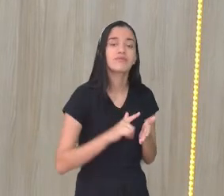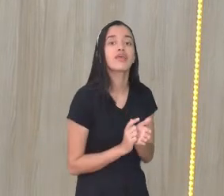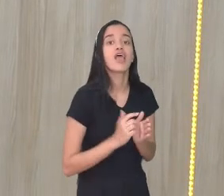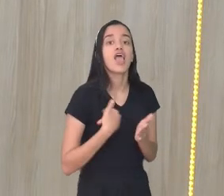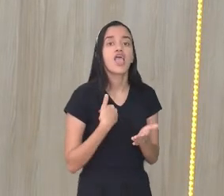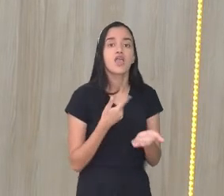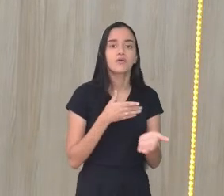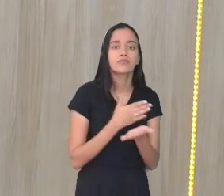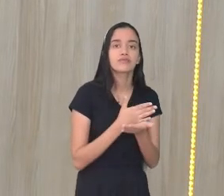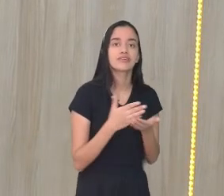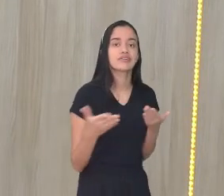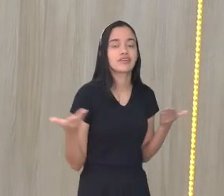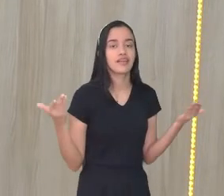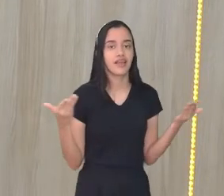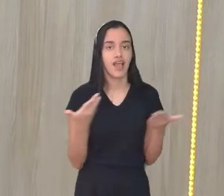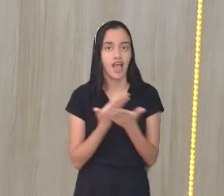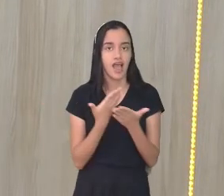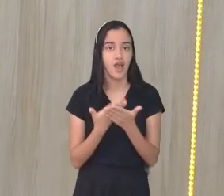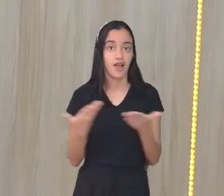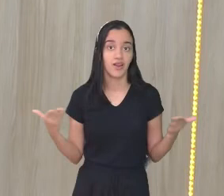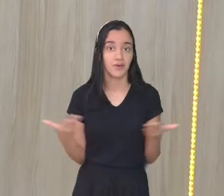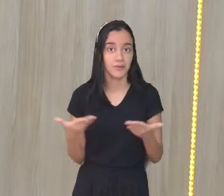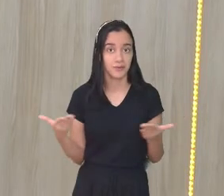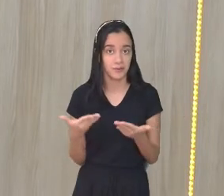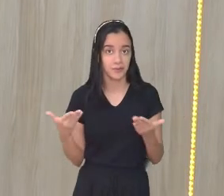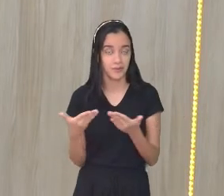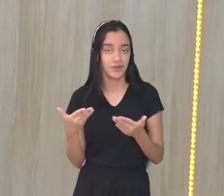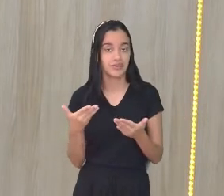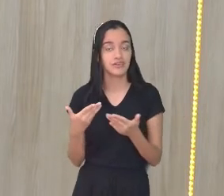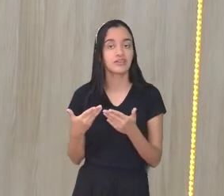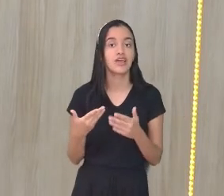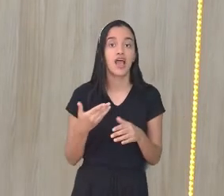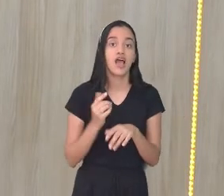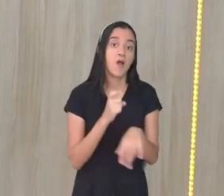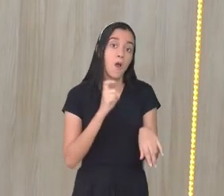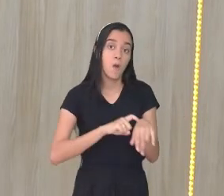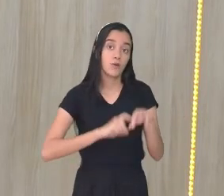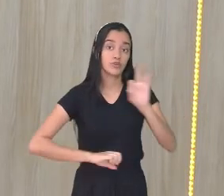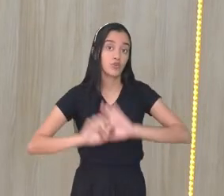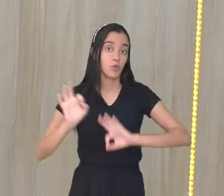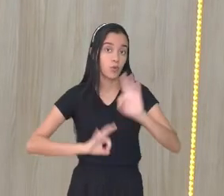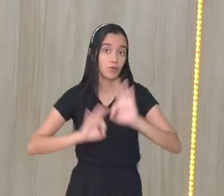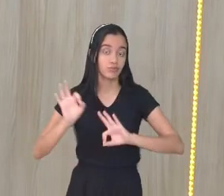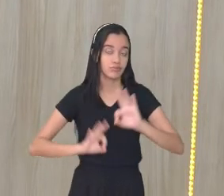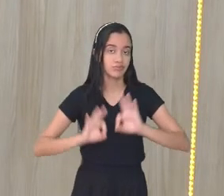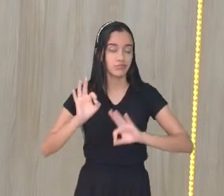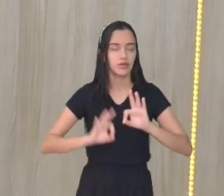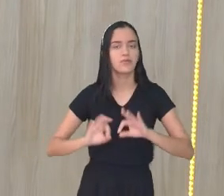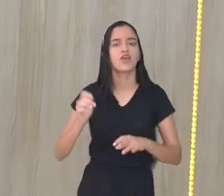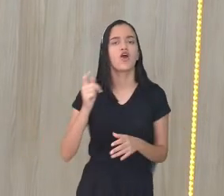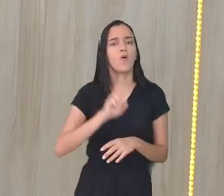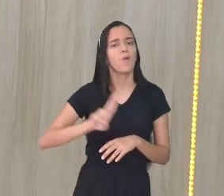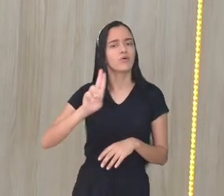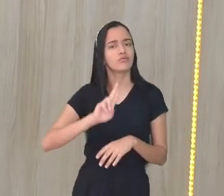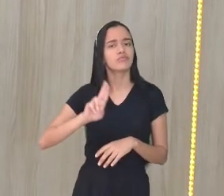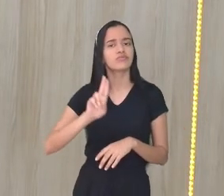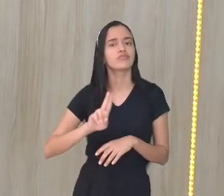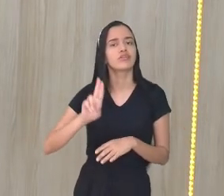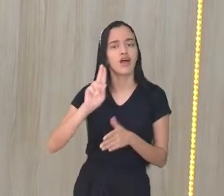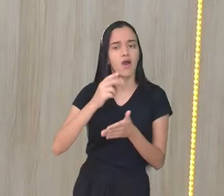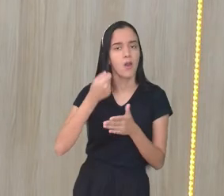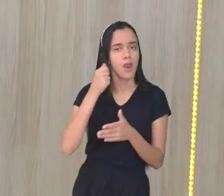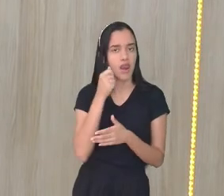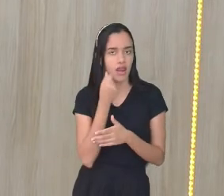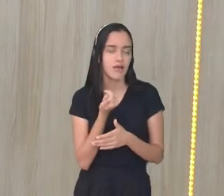iniciei a aula hoje, não é? Colocando para vocês, hora de organizar o material. Usa seu lápis, usa sua